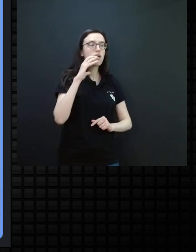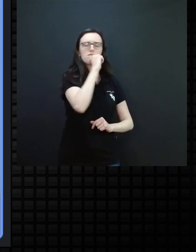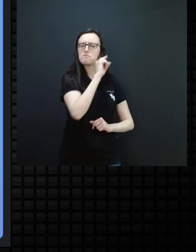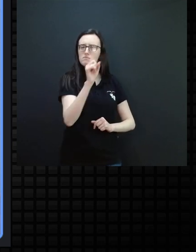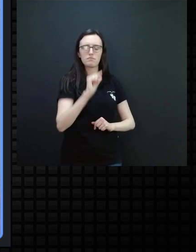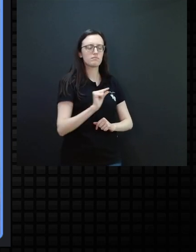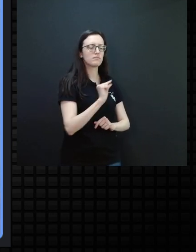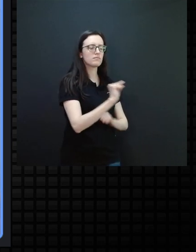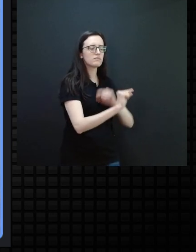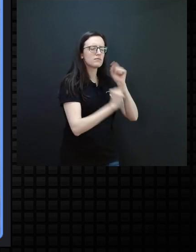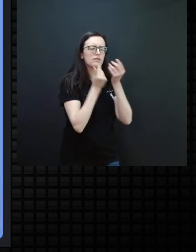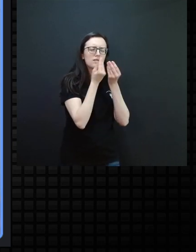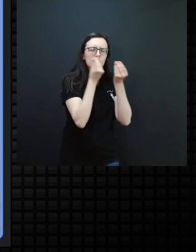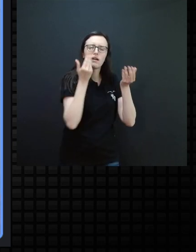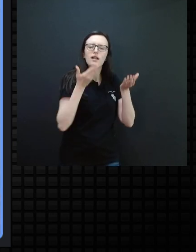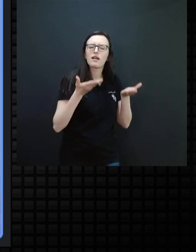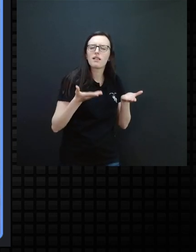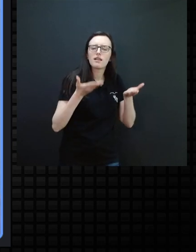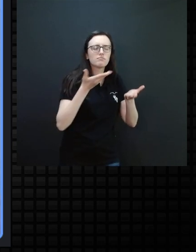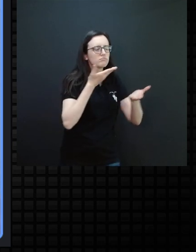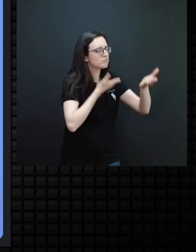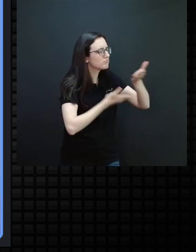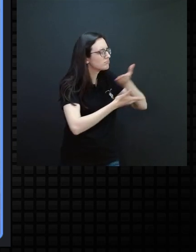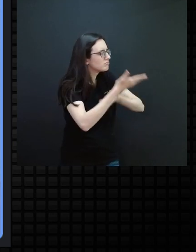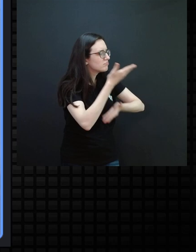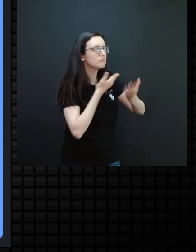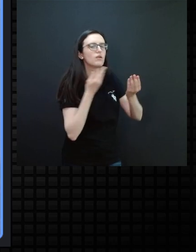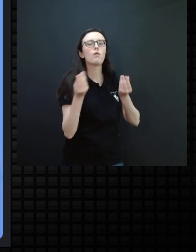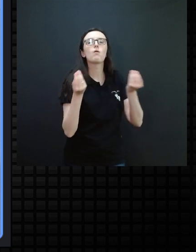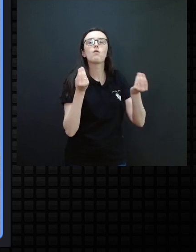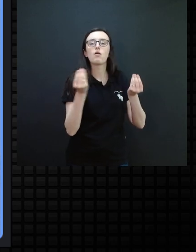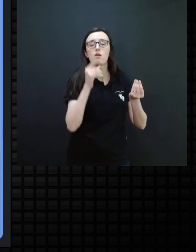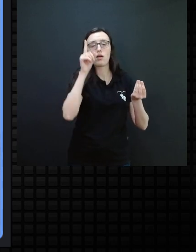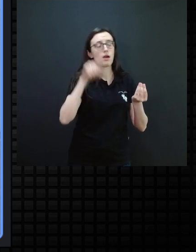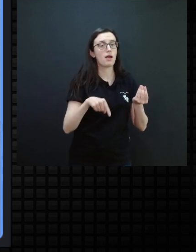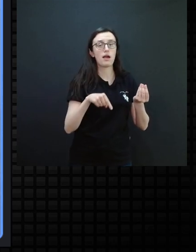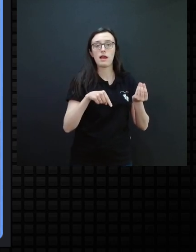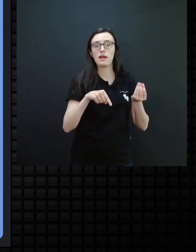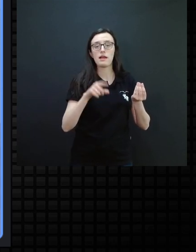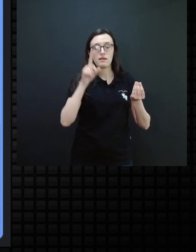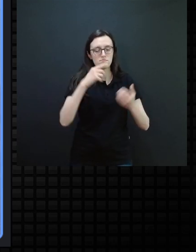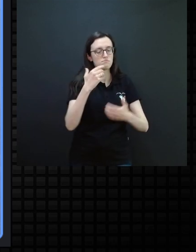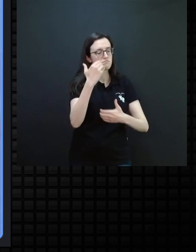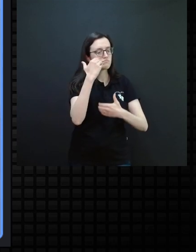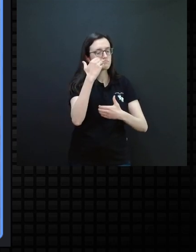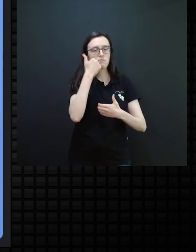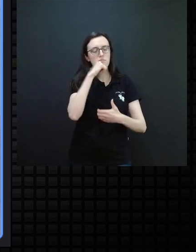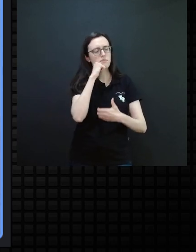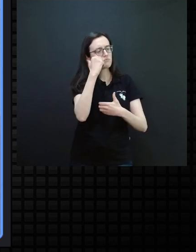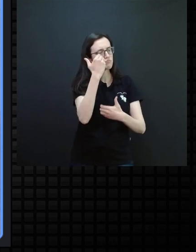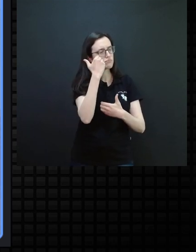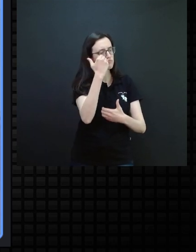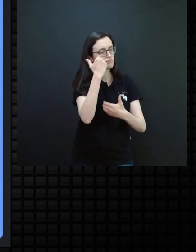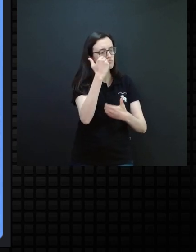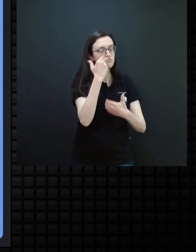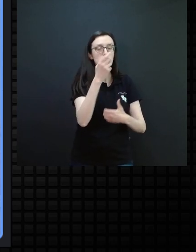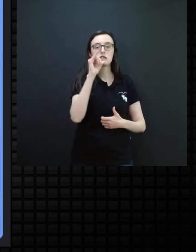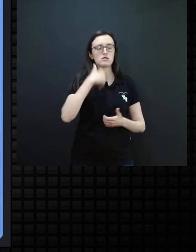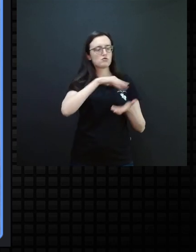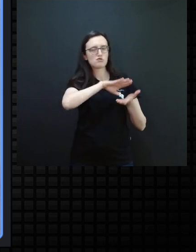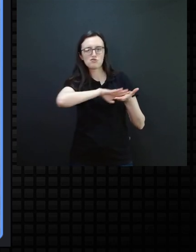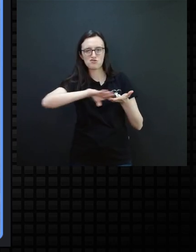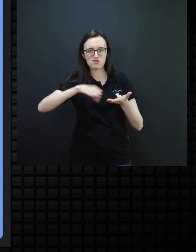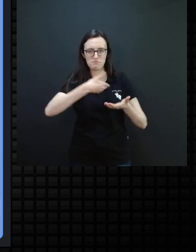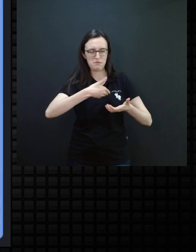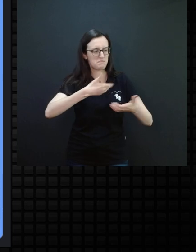sutileza desse relacionamento, ele acontece, muitas vezes, no colo da mãe. Quando eu tiro esse bebê do